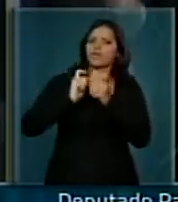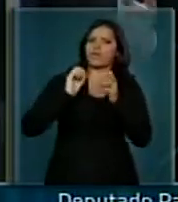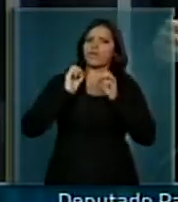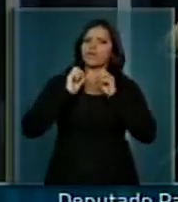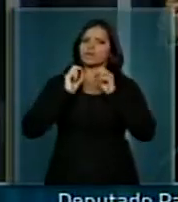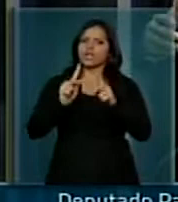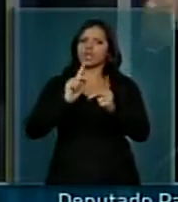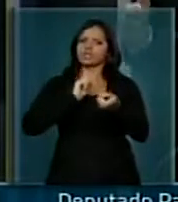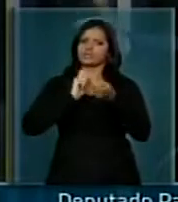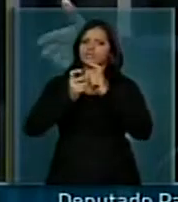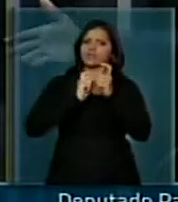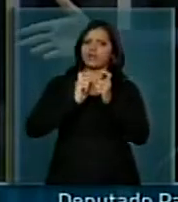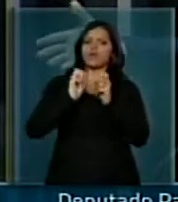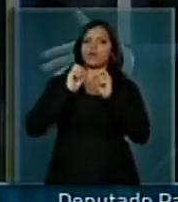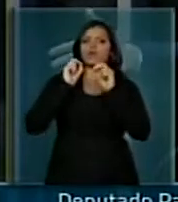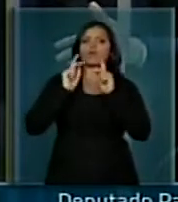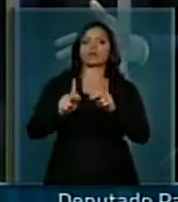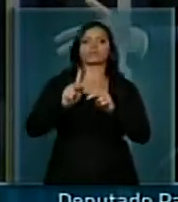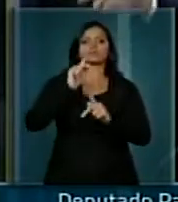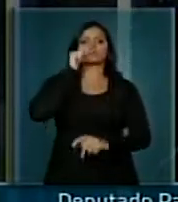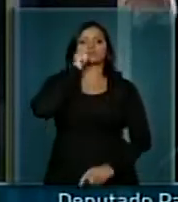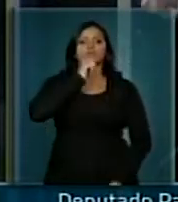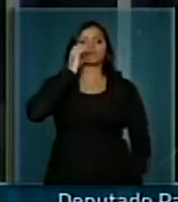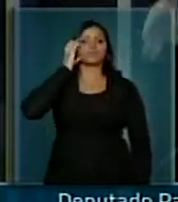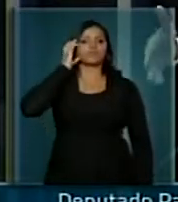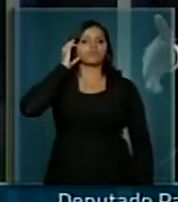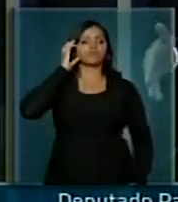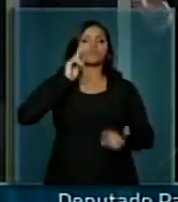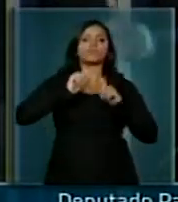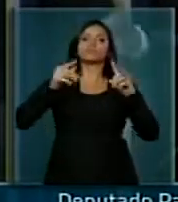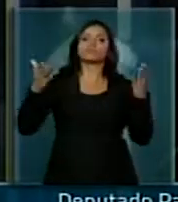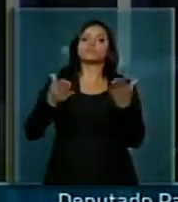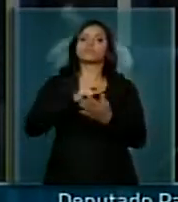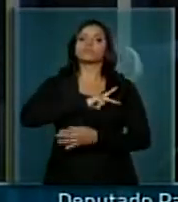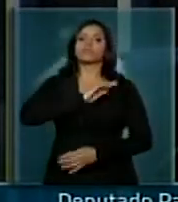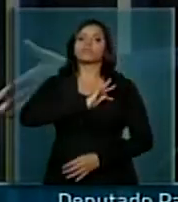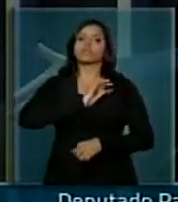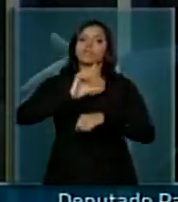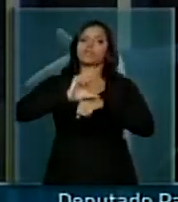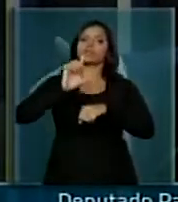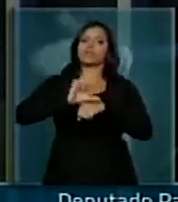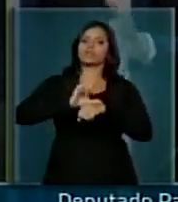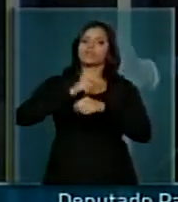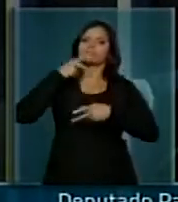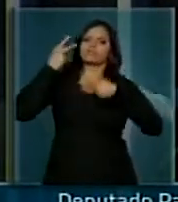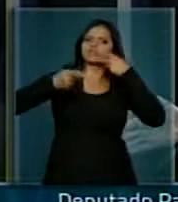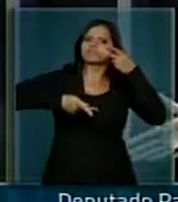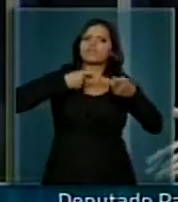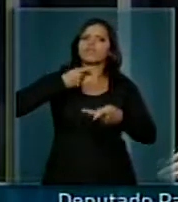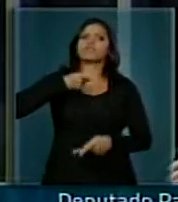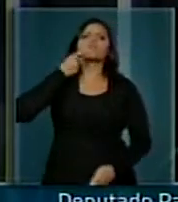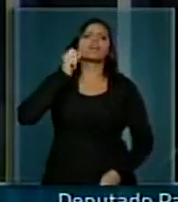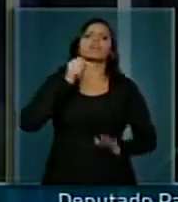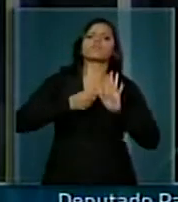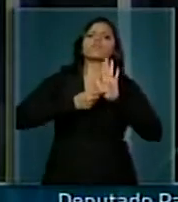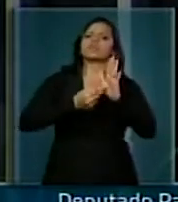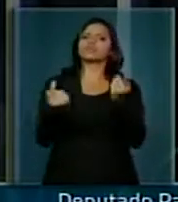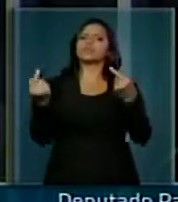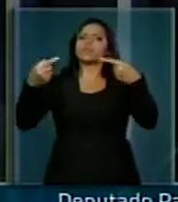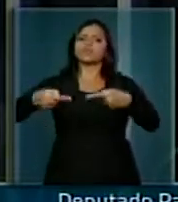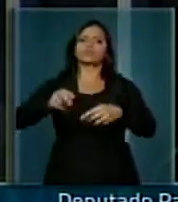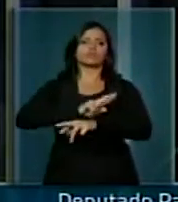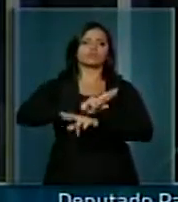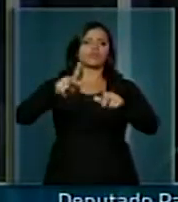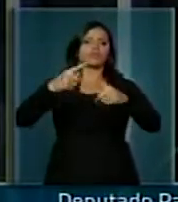a capacidade administrativa da senhora presidente da República, mas, hoje, PT e o líder do PT, com o seu discurso, dão uma demonstração ao contrário,